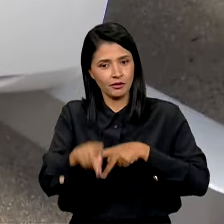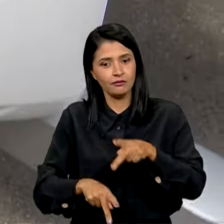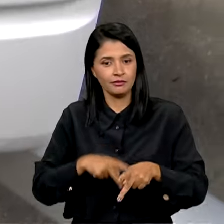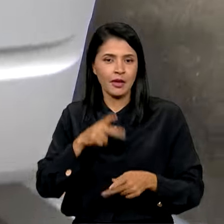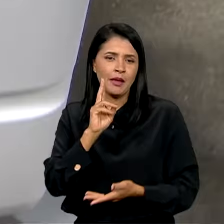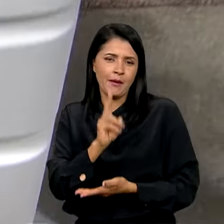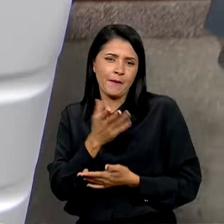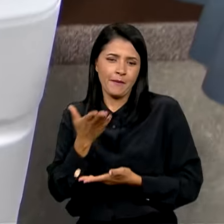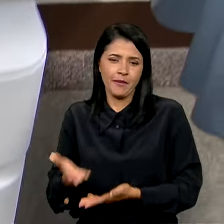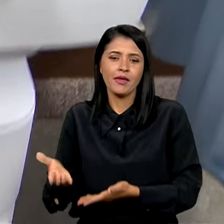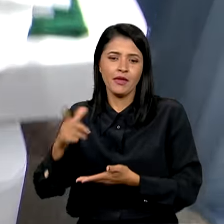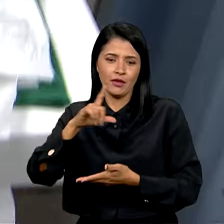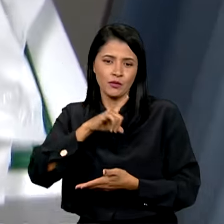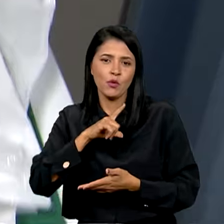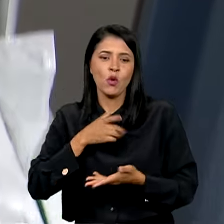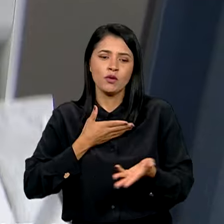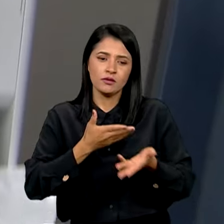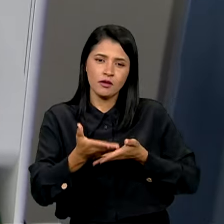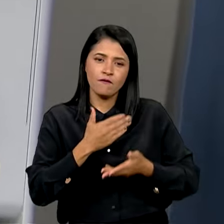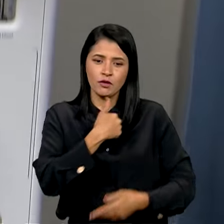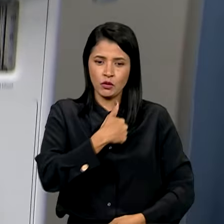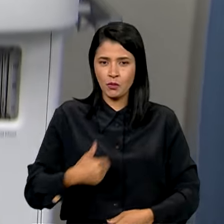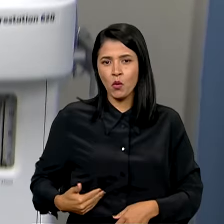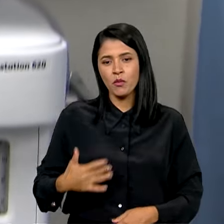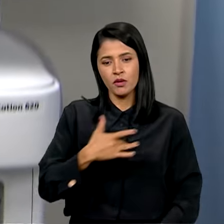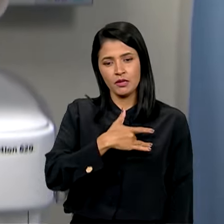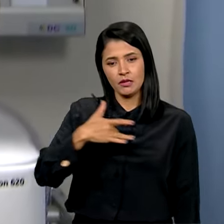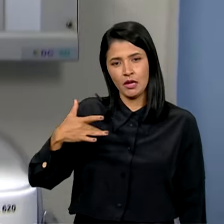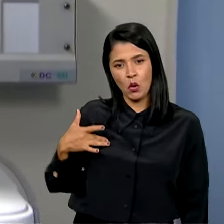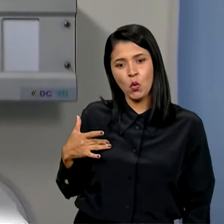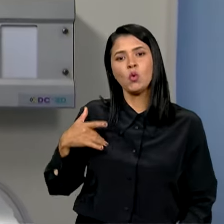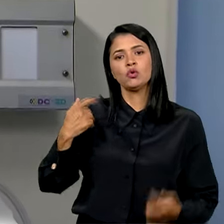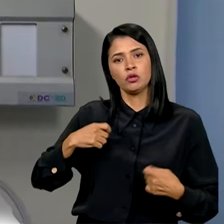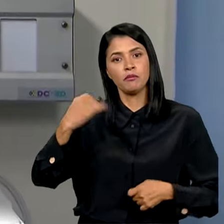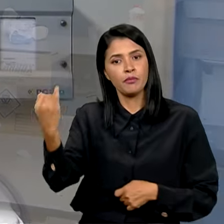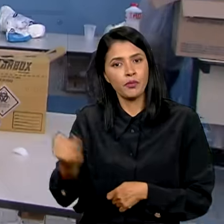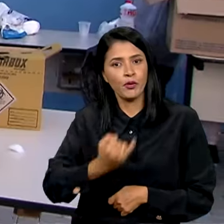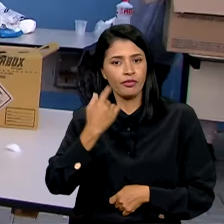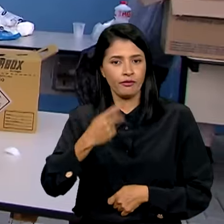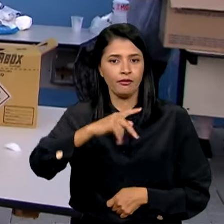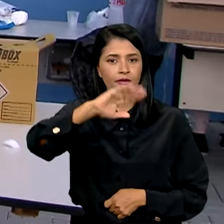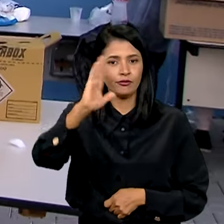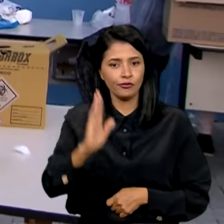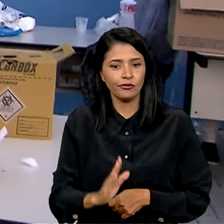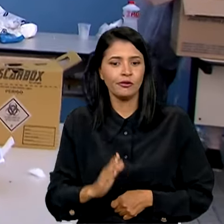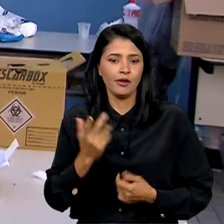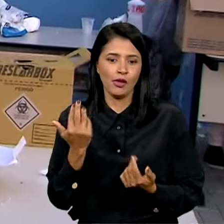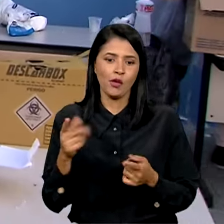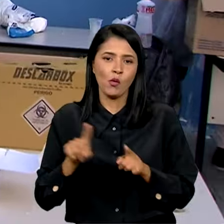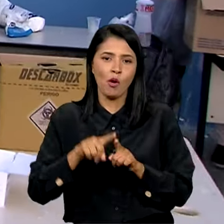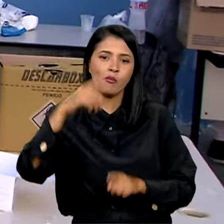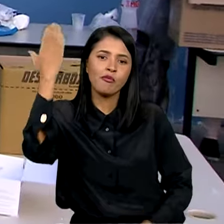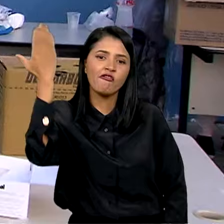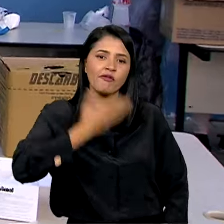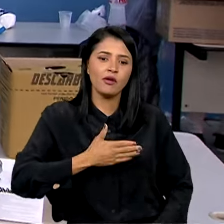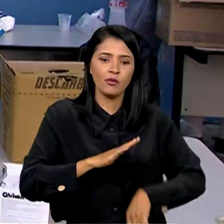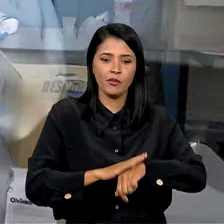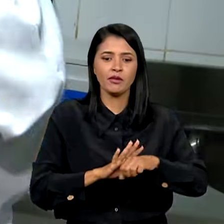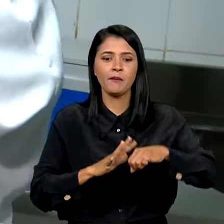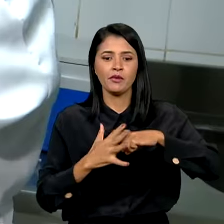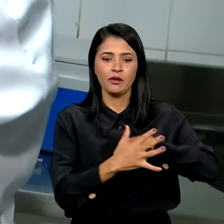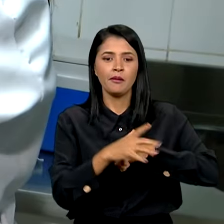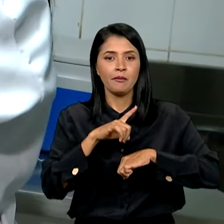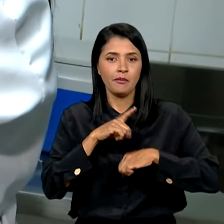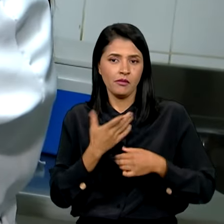Mesmo prestando um serviço público de saúde indispensável no país, como foi comprovado durante a pandemia